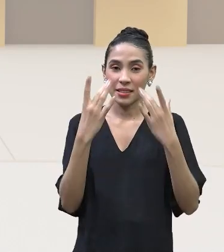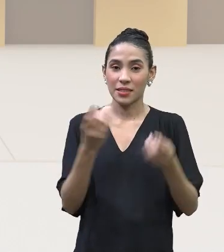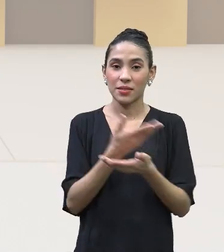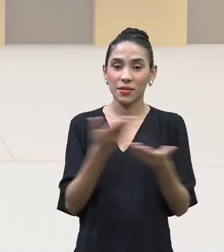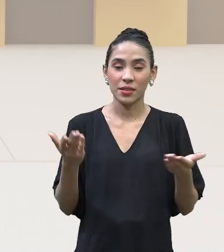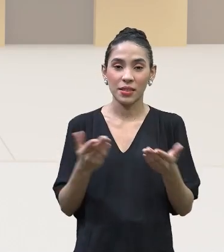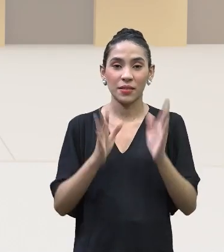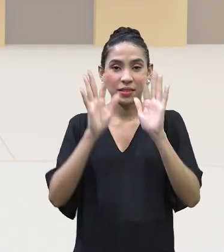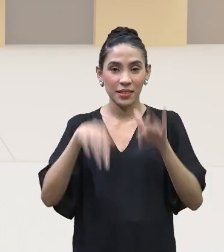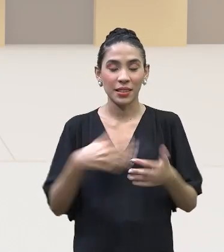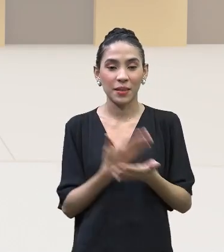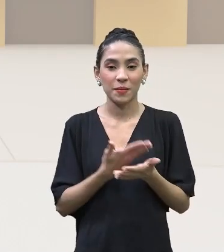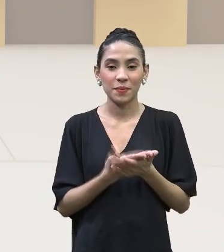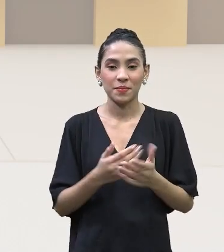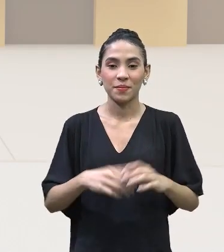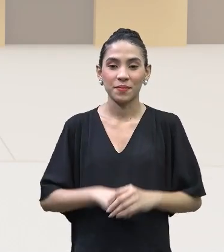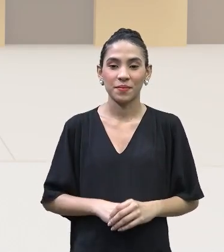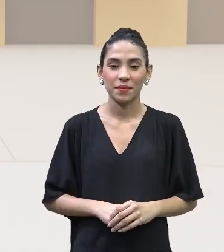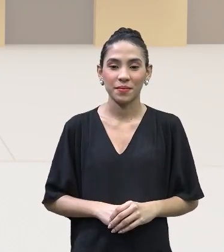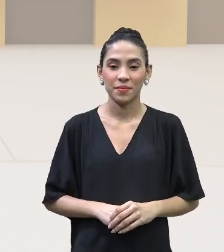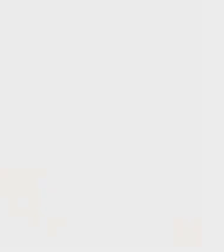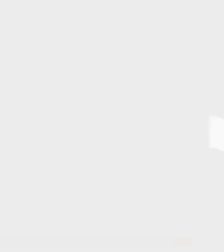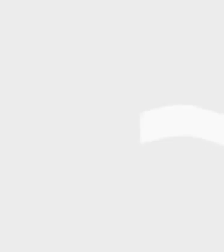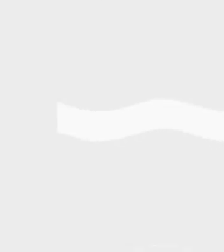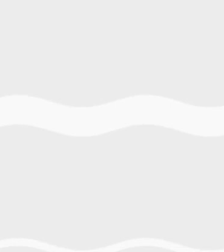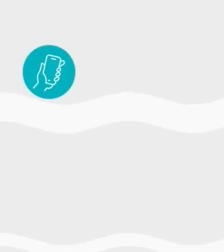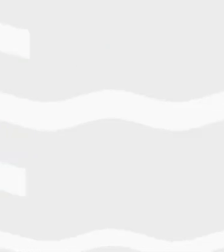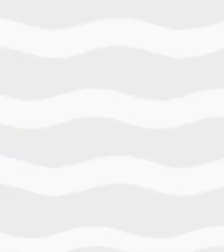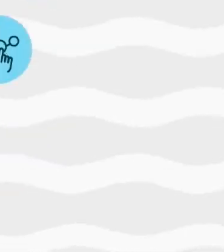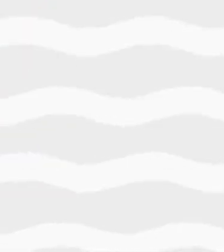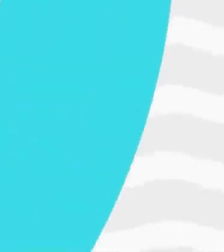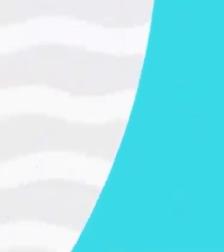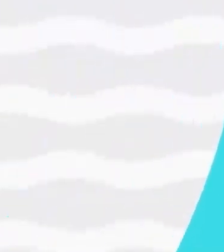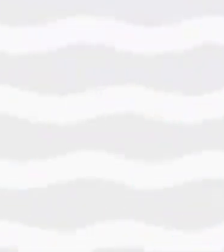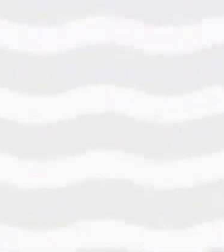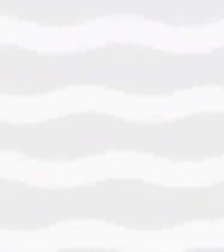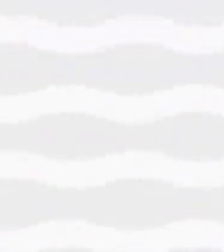e vamos encerrando por aqui. Música